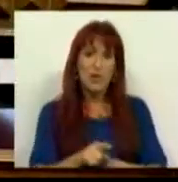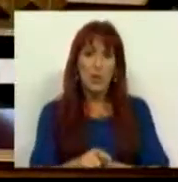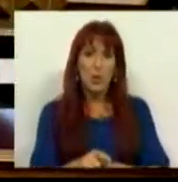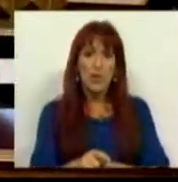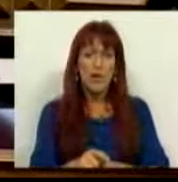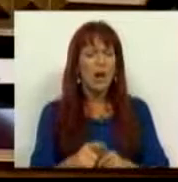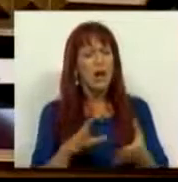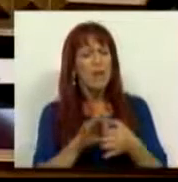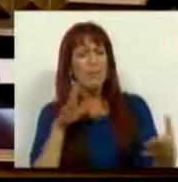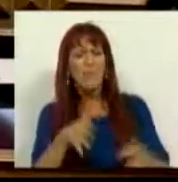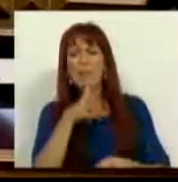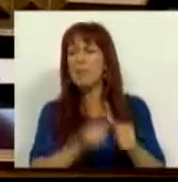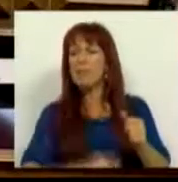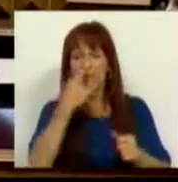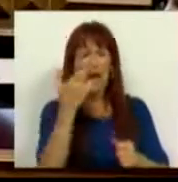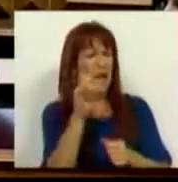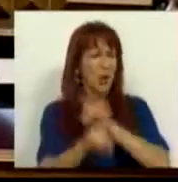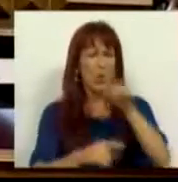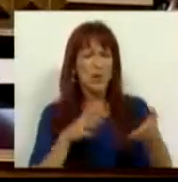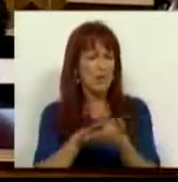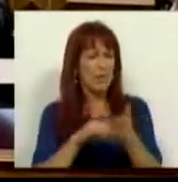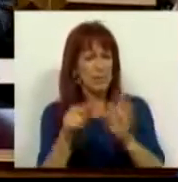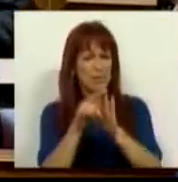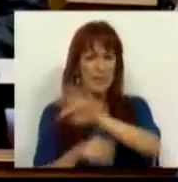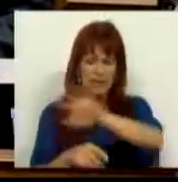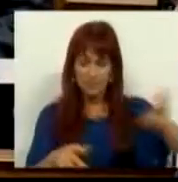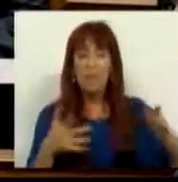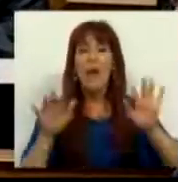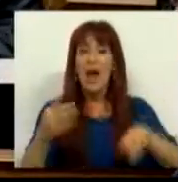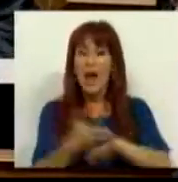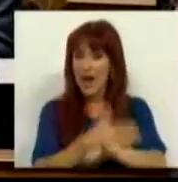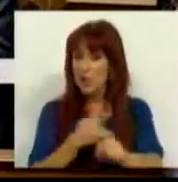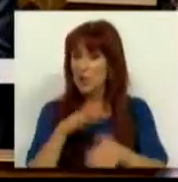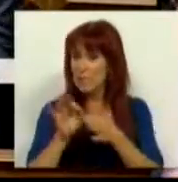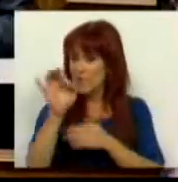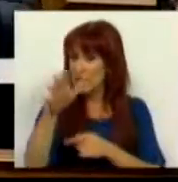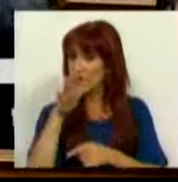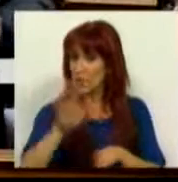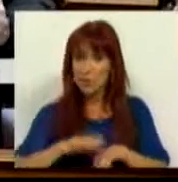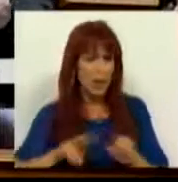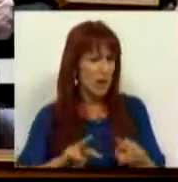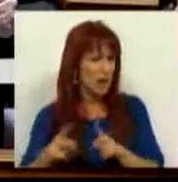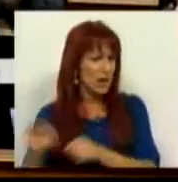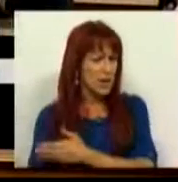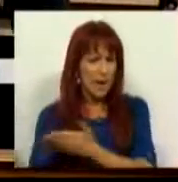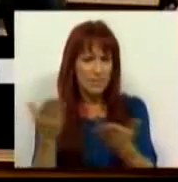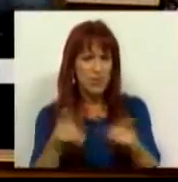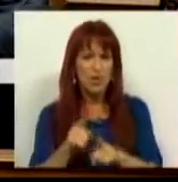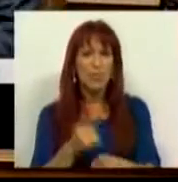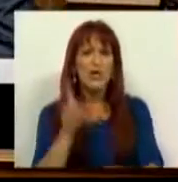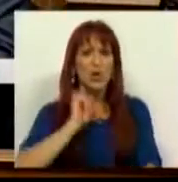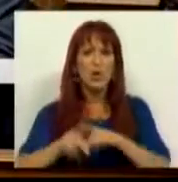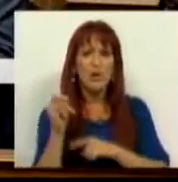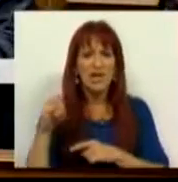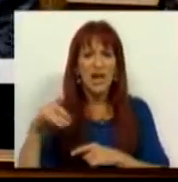desconstruir a narrativa errada que assenta nessa premissa. Mas antes de terminar, queria só deixar uma nota também quanto à alternativa que é apresentada. Porque a Sra.